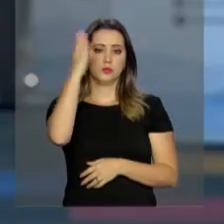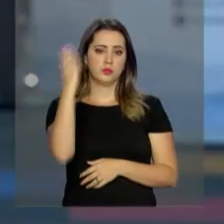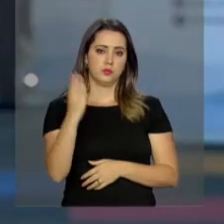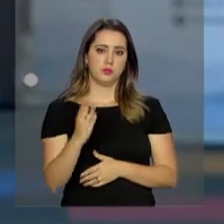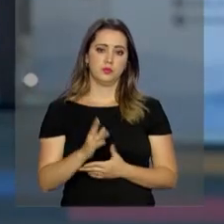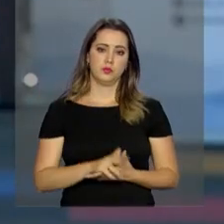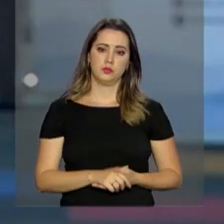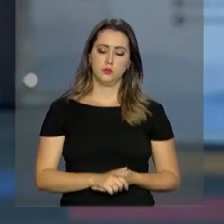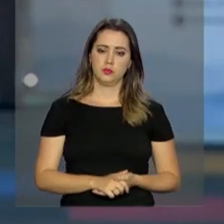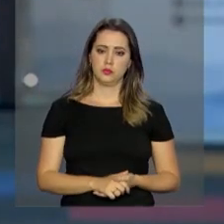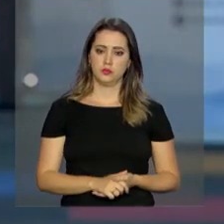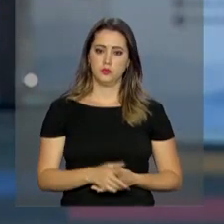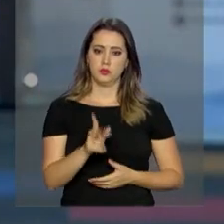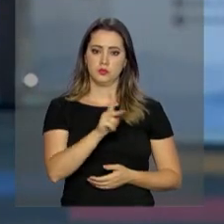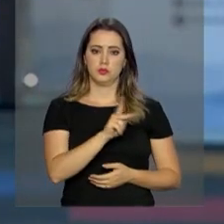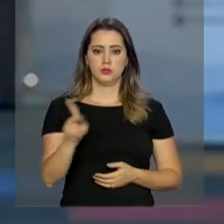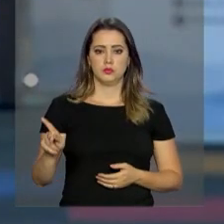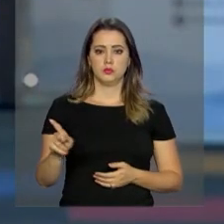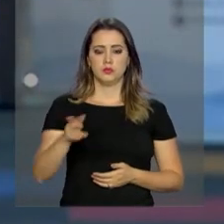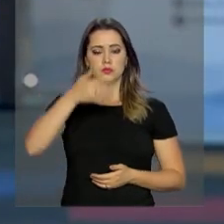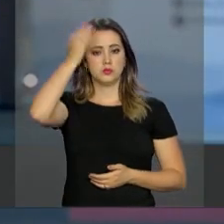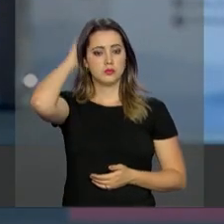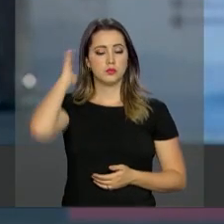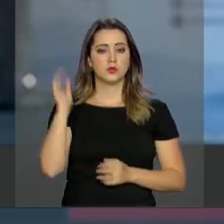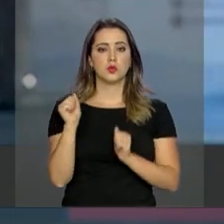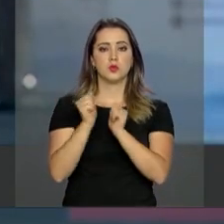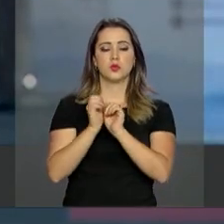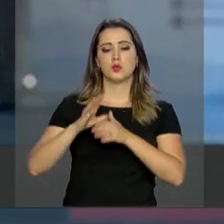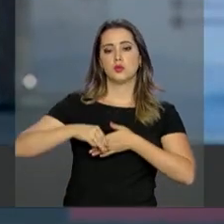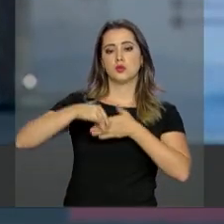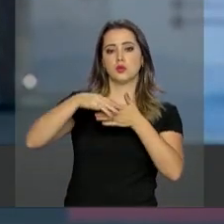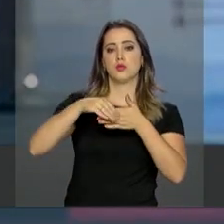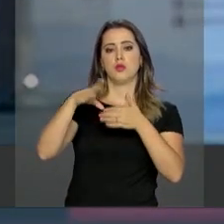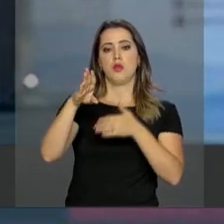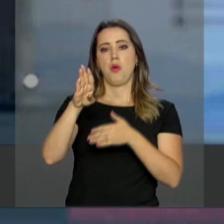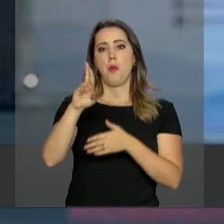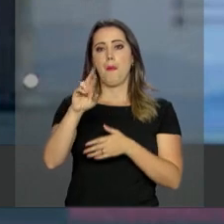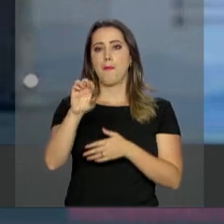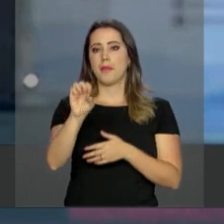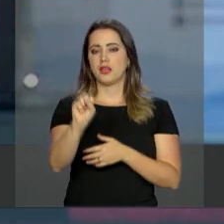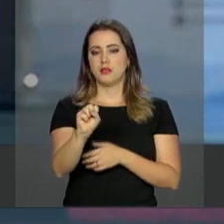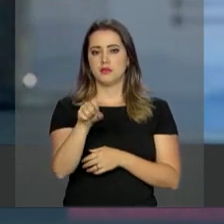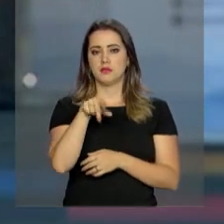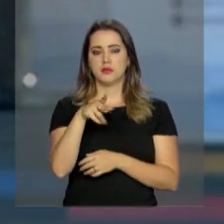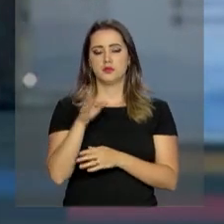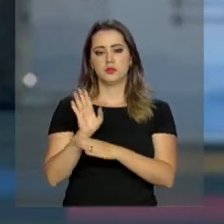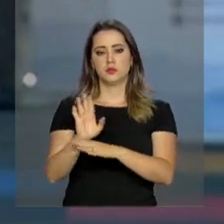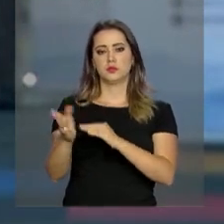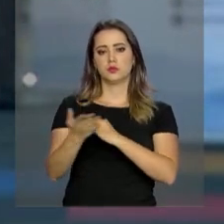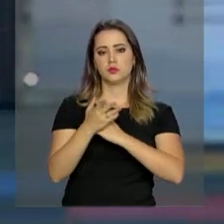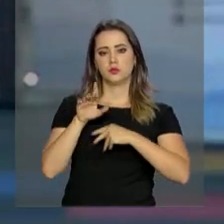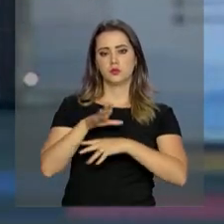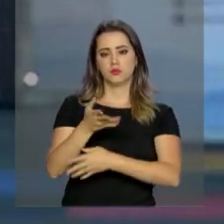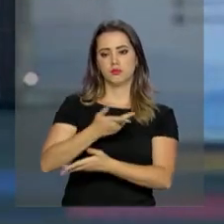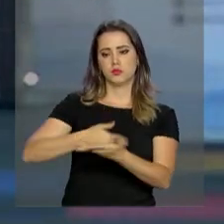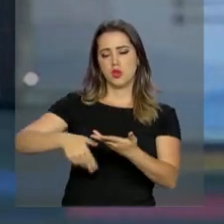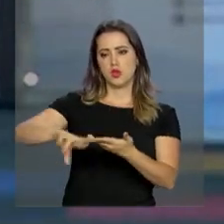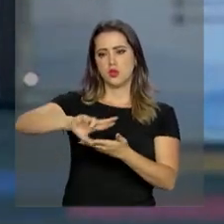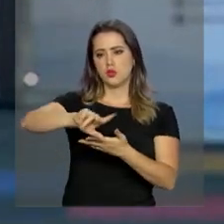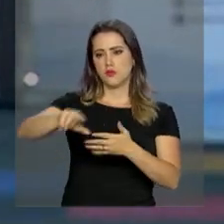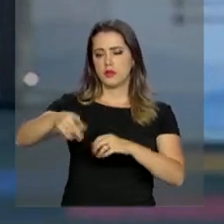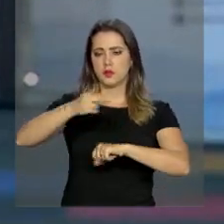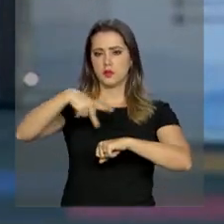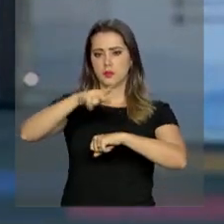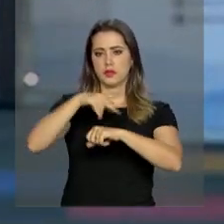O presidente Michel Temer e os outros líderes do BRICS reafirmaram o apoio ao multilateralismo, que é quando vários países